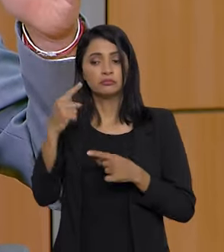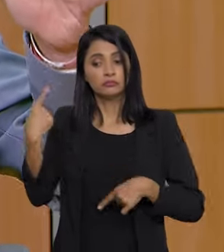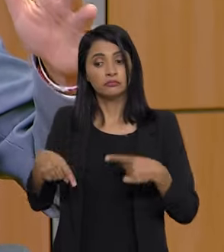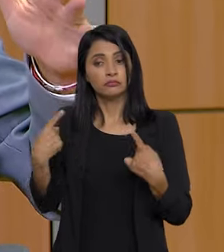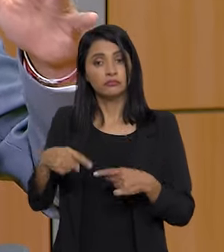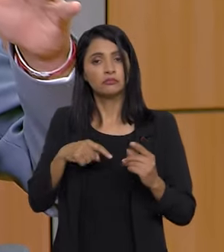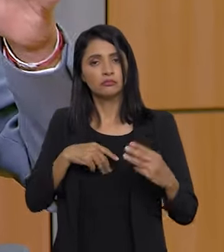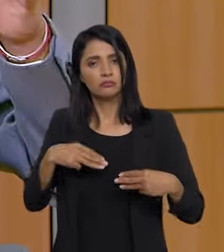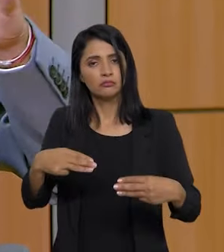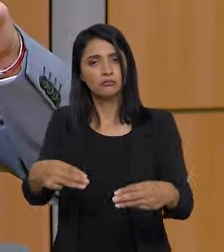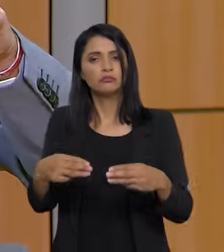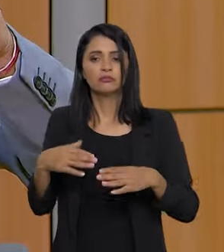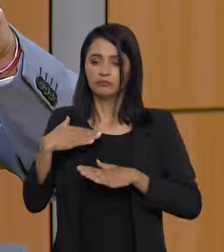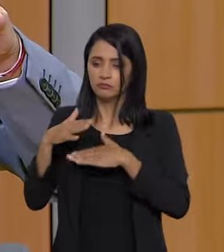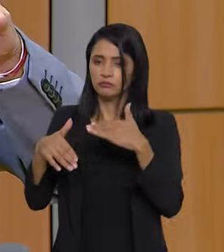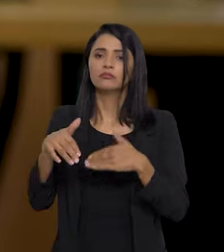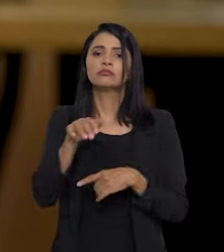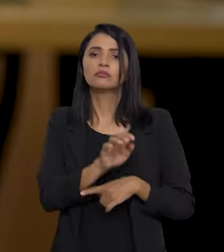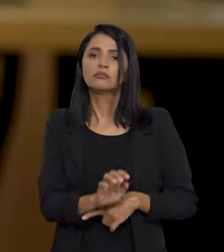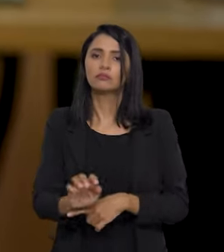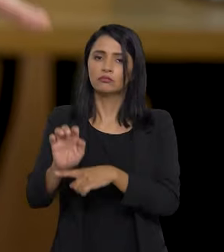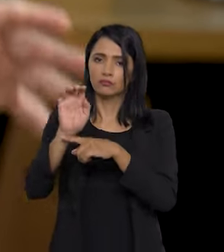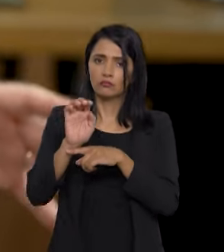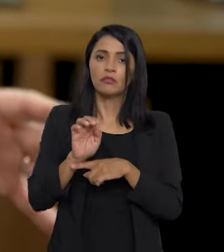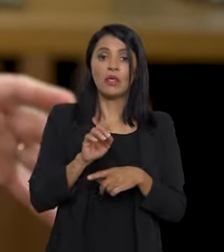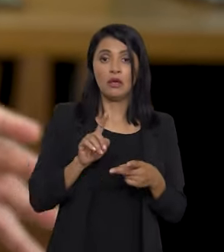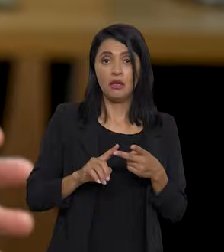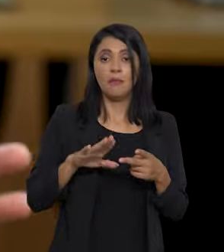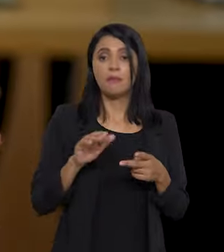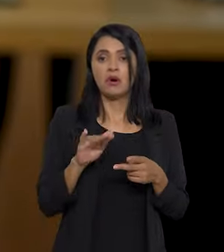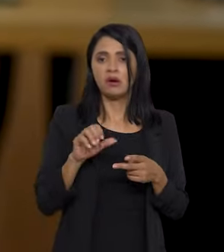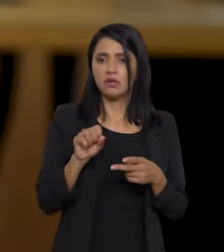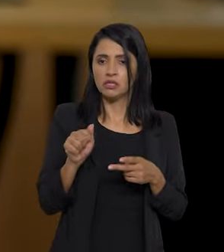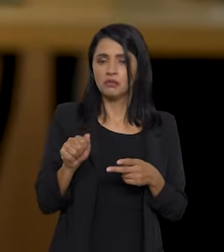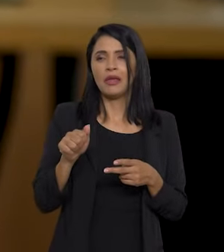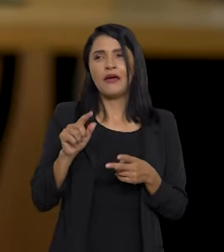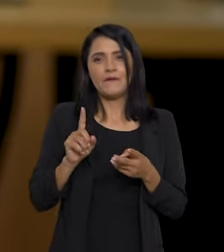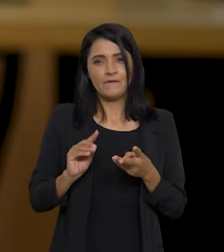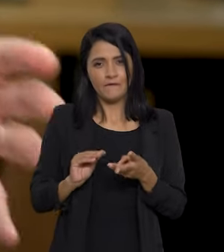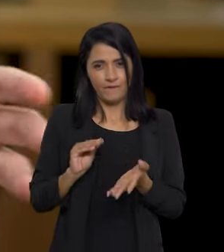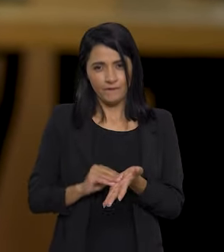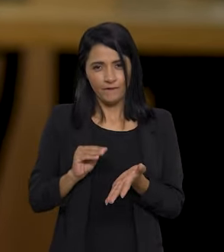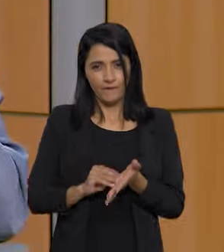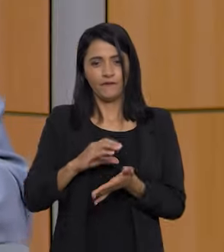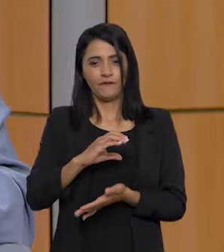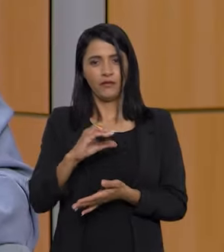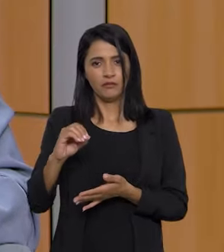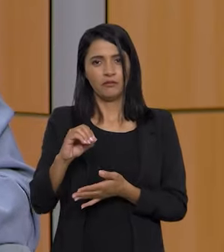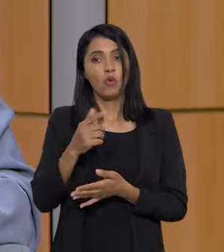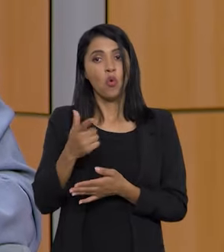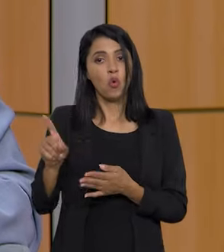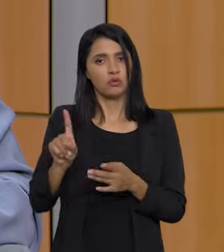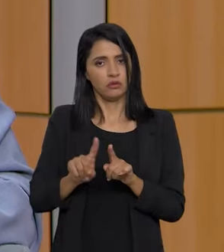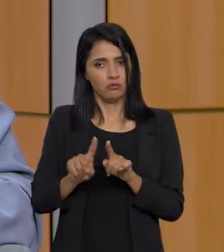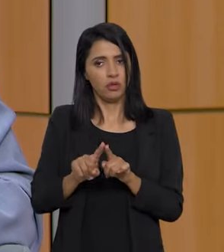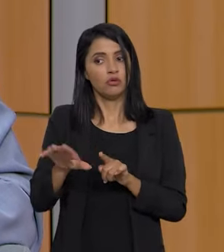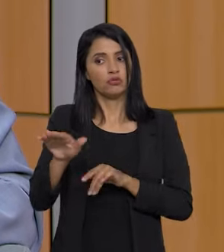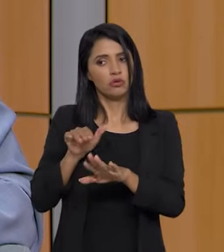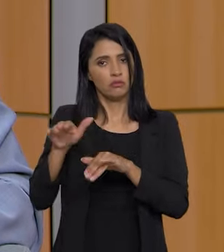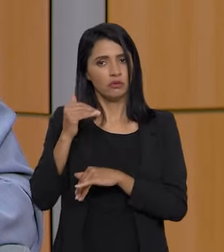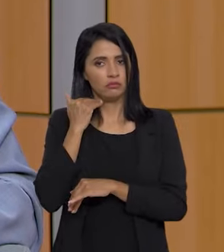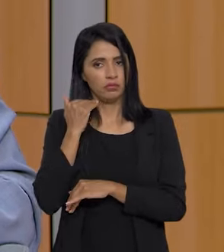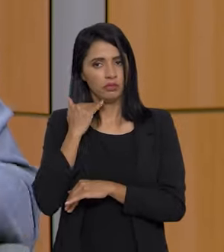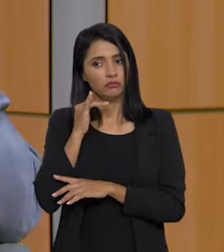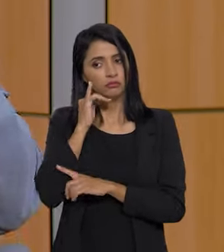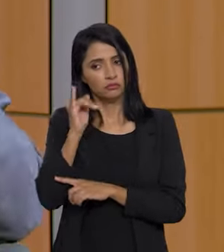Desenvolvimento Regional e com o BASA. E falta o Centro-Oeste. Outra coisa, nós estamos chamando os bancos e falando para